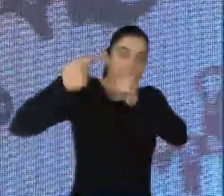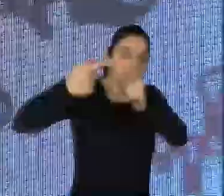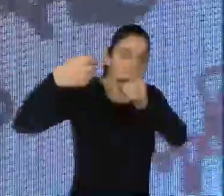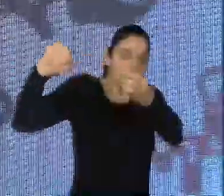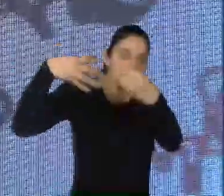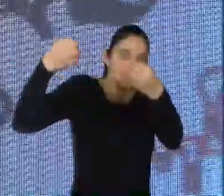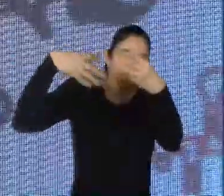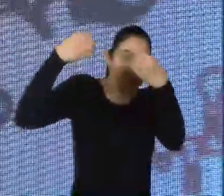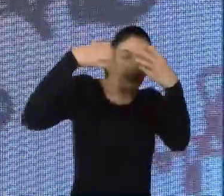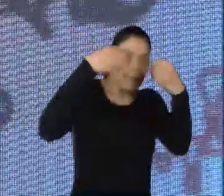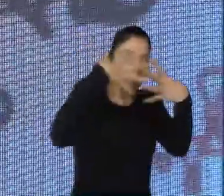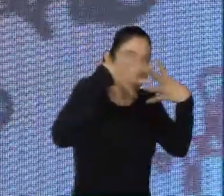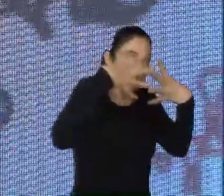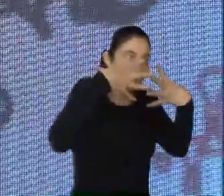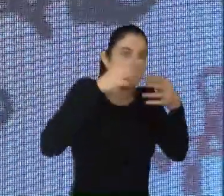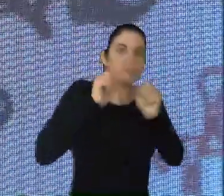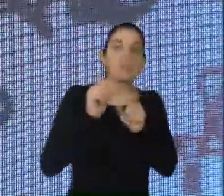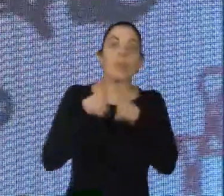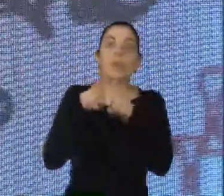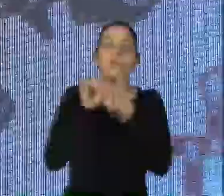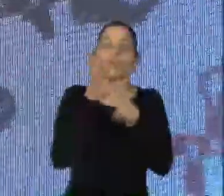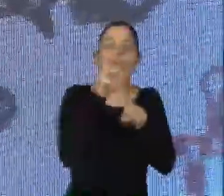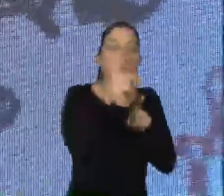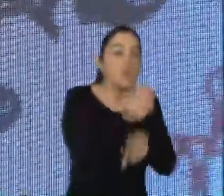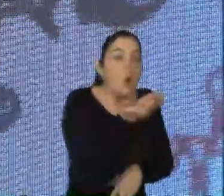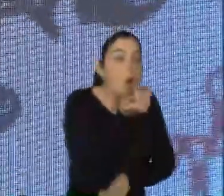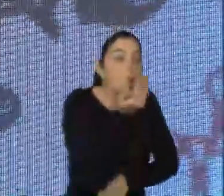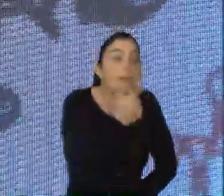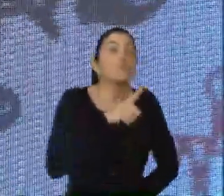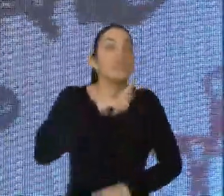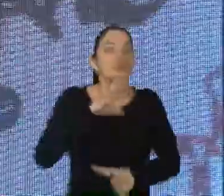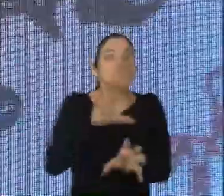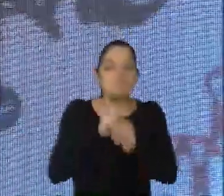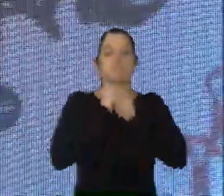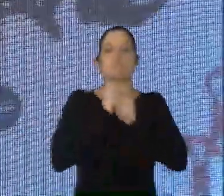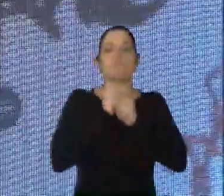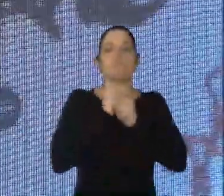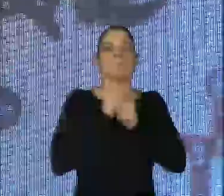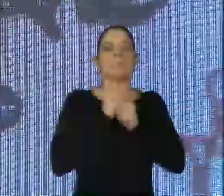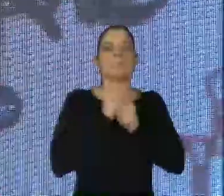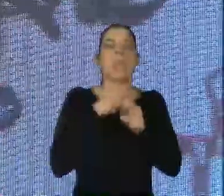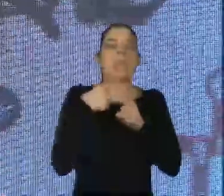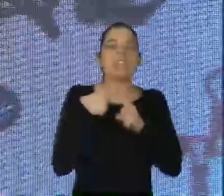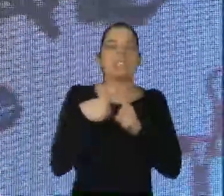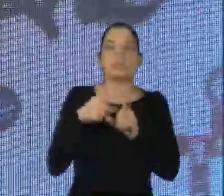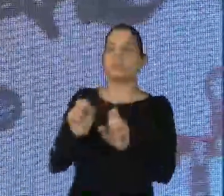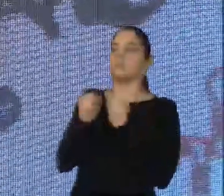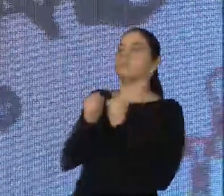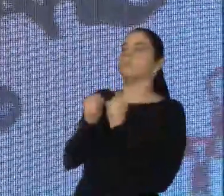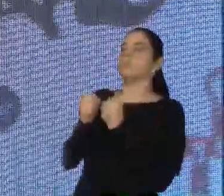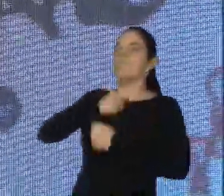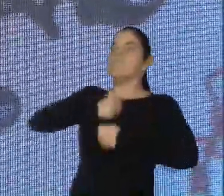ensinados a ser econômico, ou seja, tudo aquilo que eu comer eu tenho que absorver, a ser sempre reativo, sempre